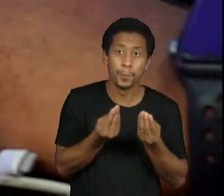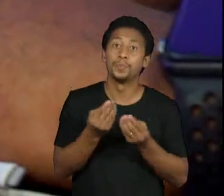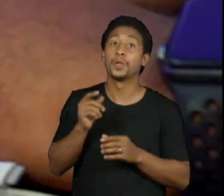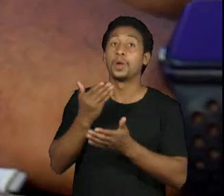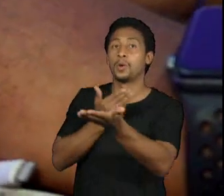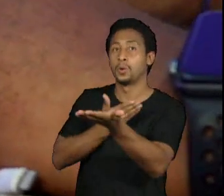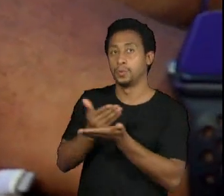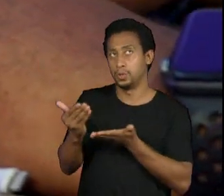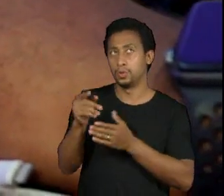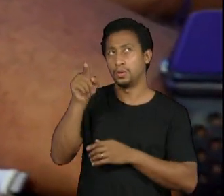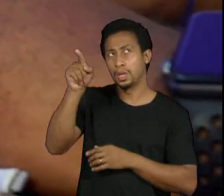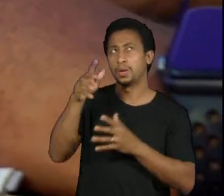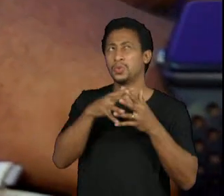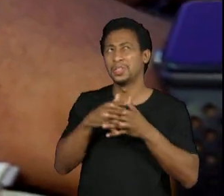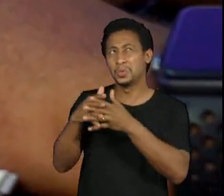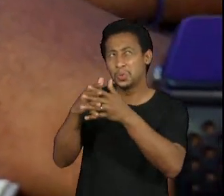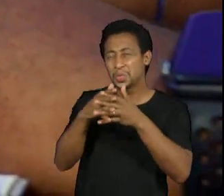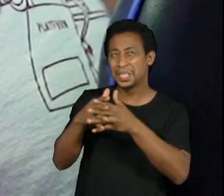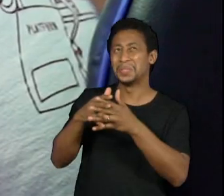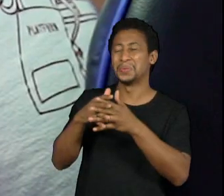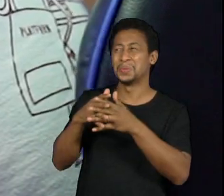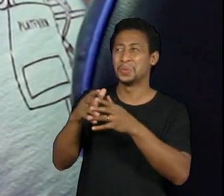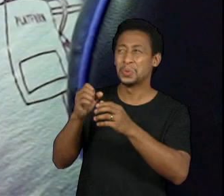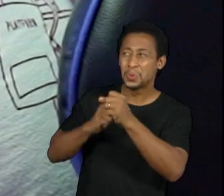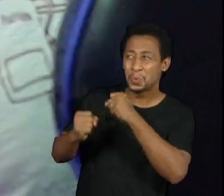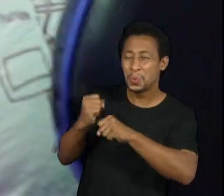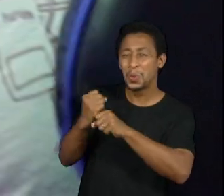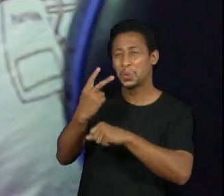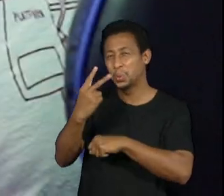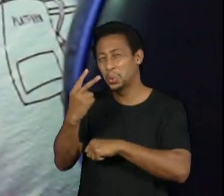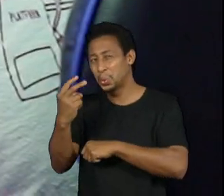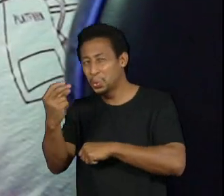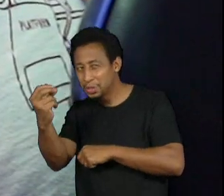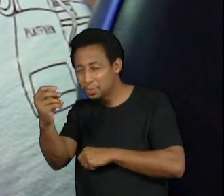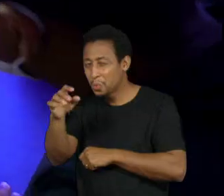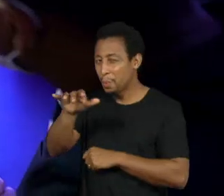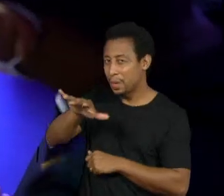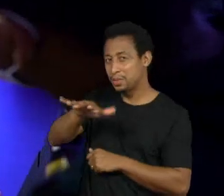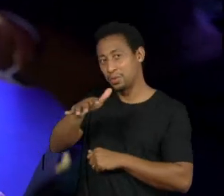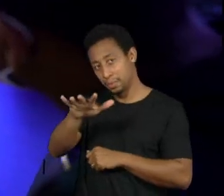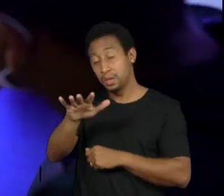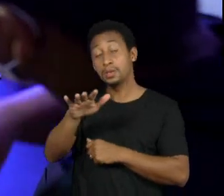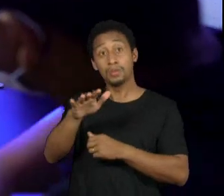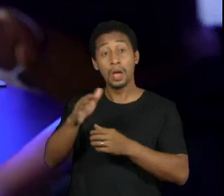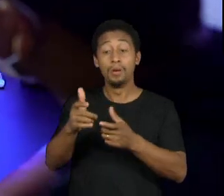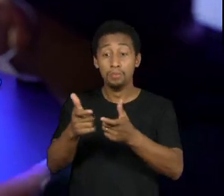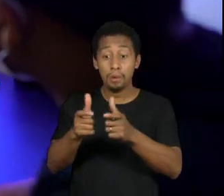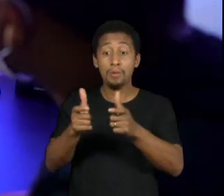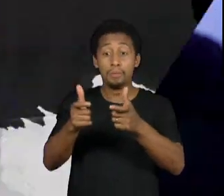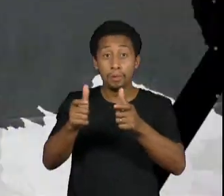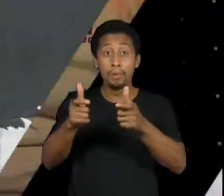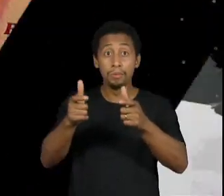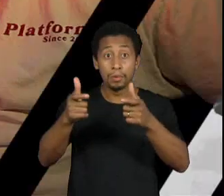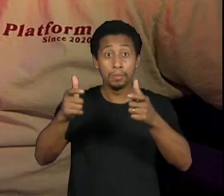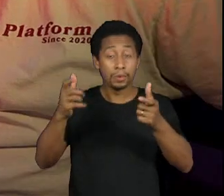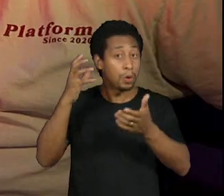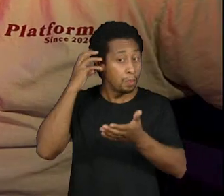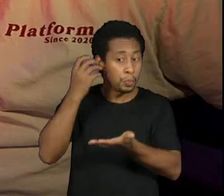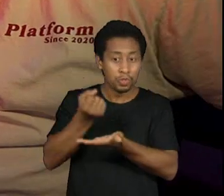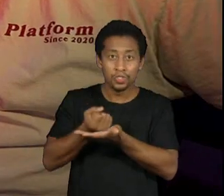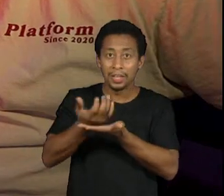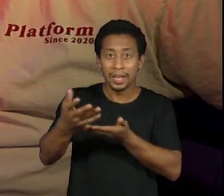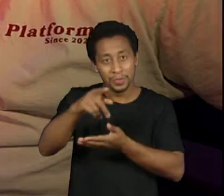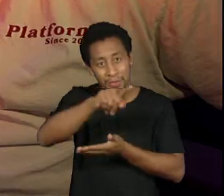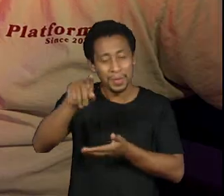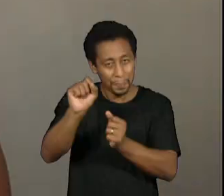E aí, adaptaram com essa outra forma, né? Desse conteúdo que você tem um demand, que você pode fazer download